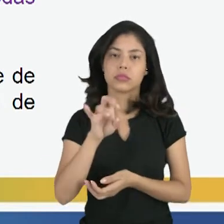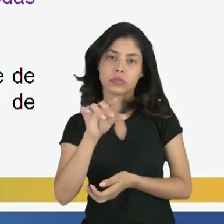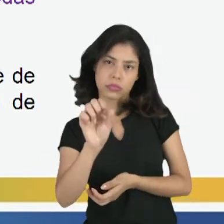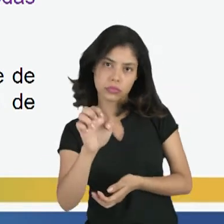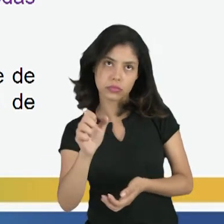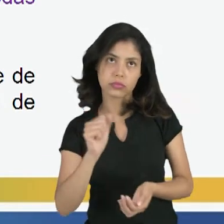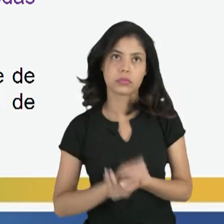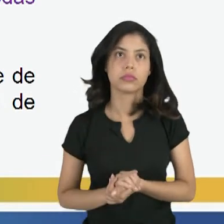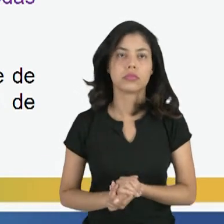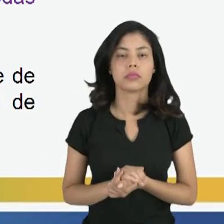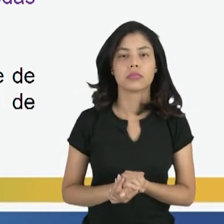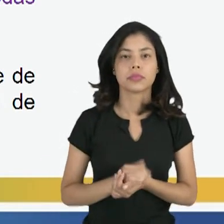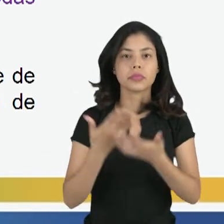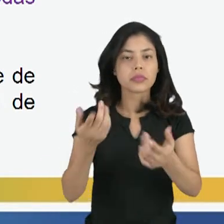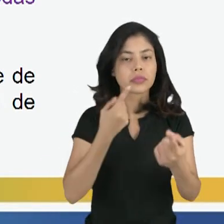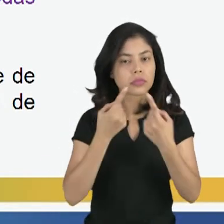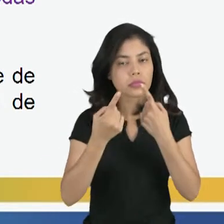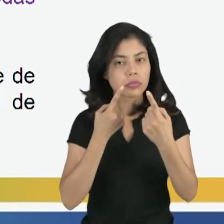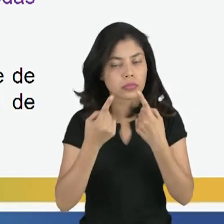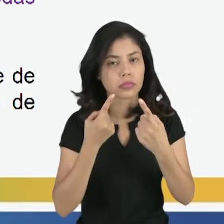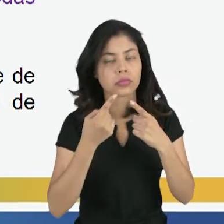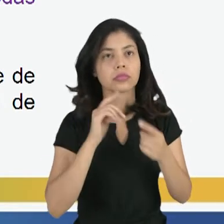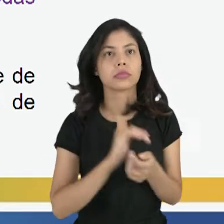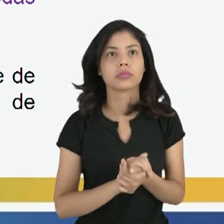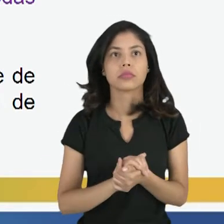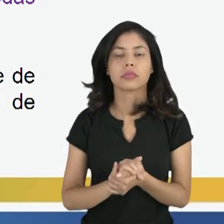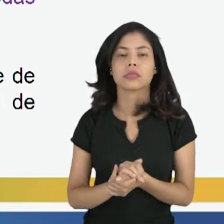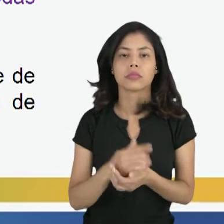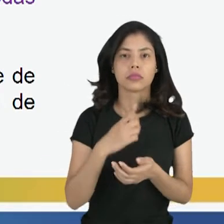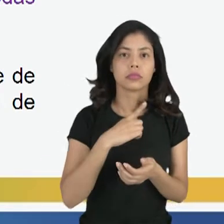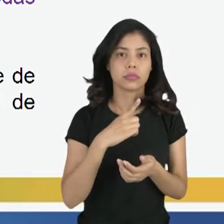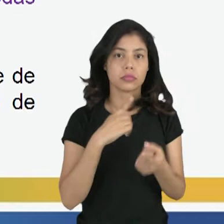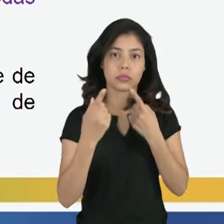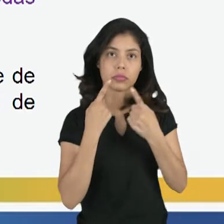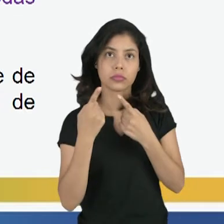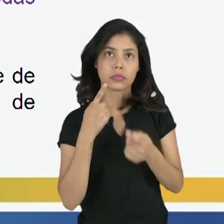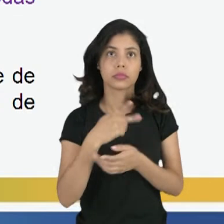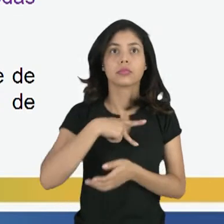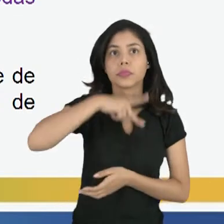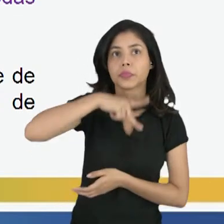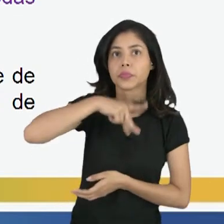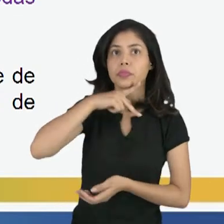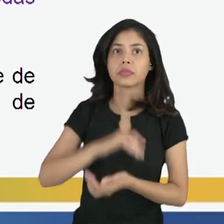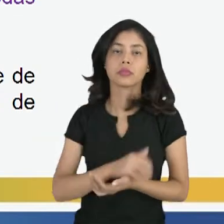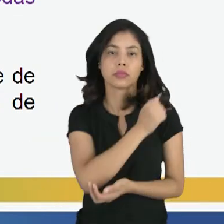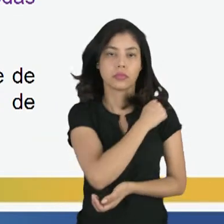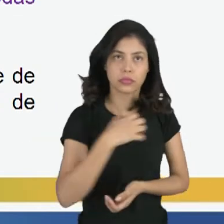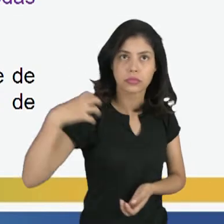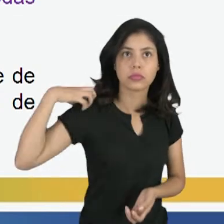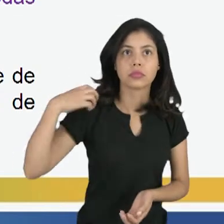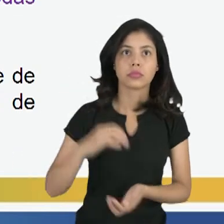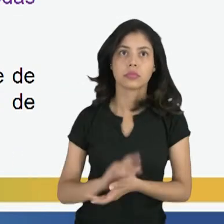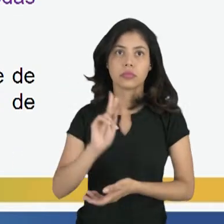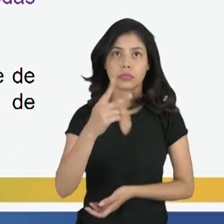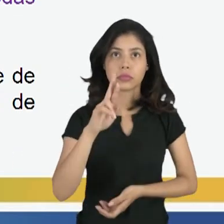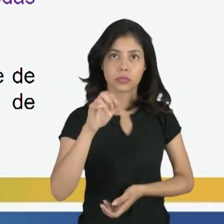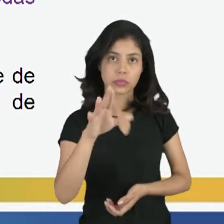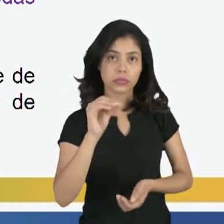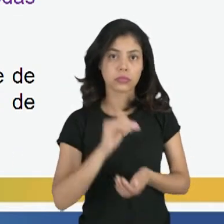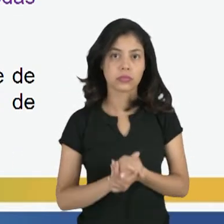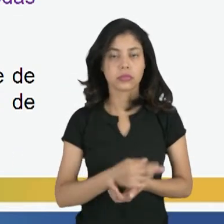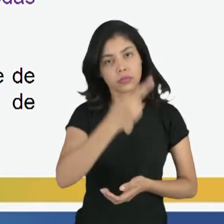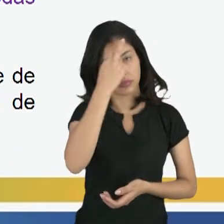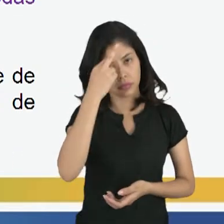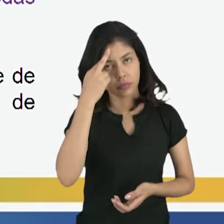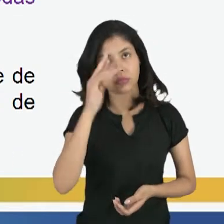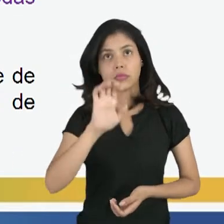vertentes. Então, a dialética, é certo que tem uma dialética patônica, aristotélica, hegeliana, dos